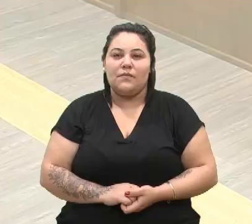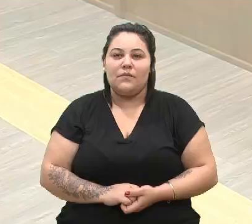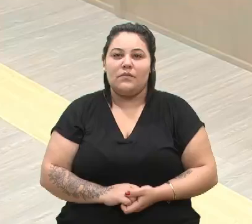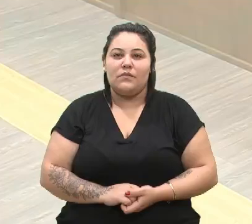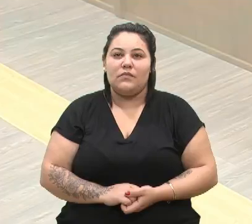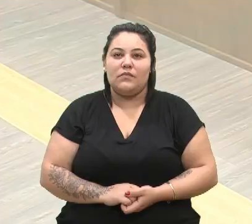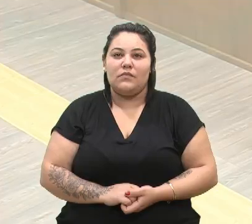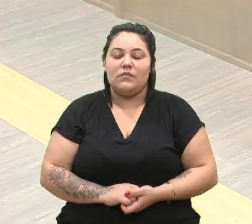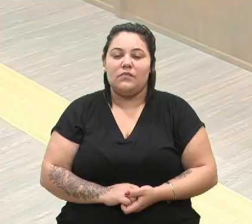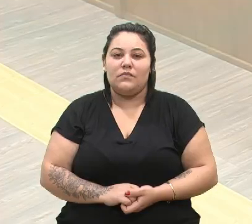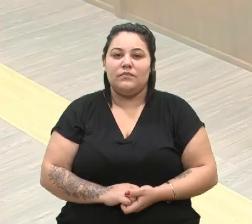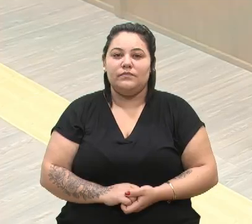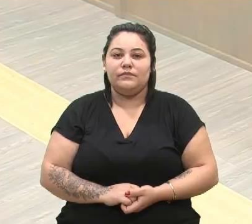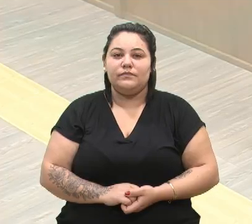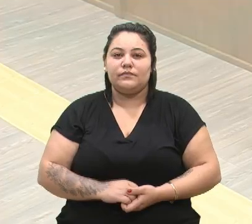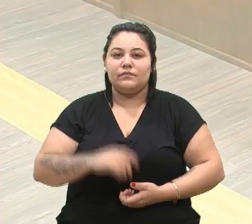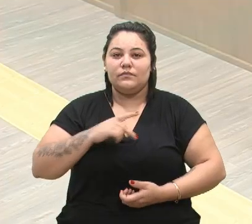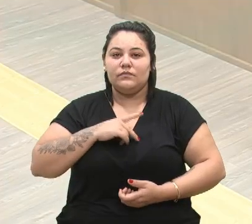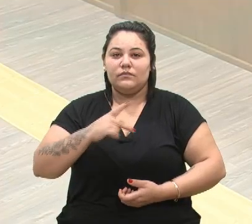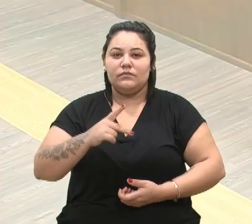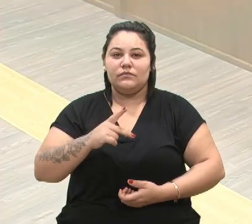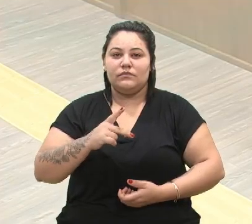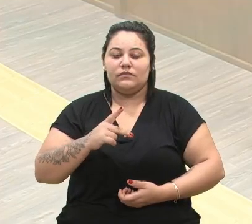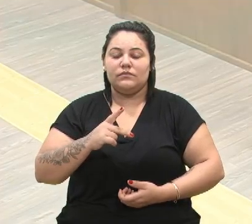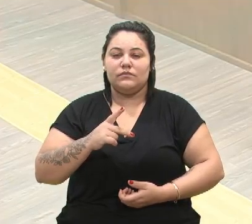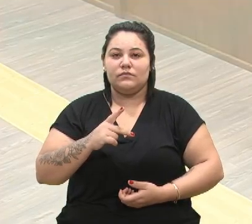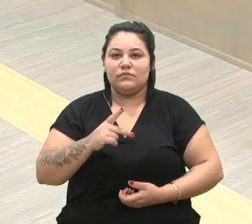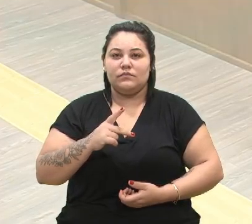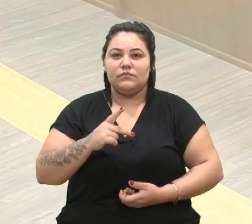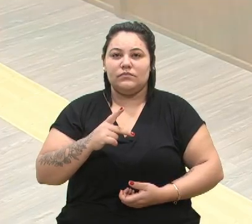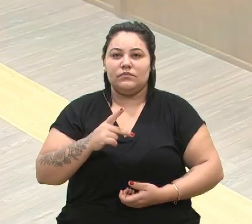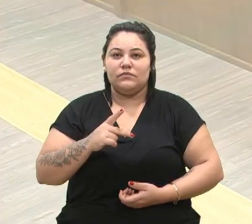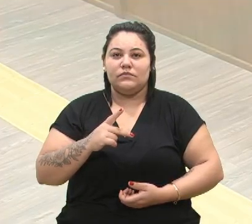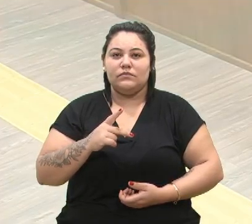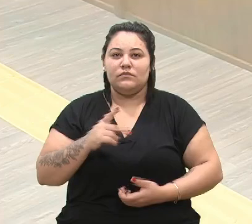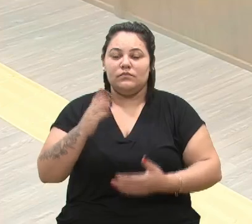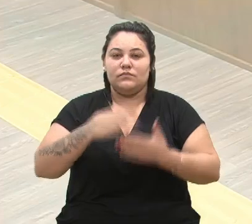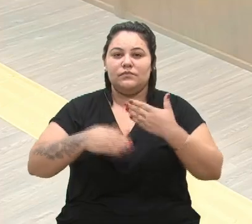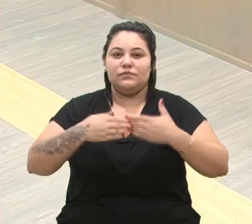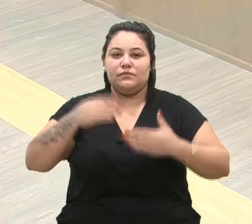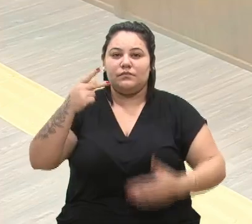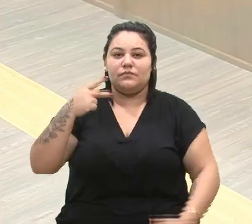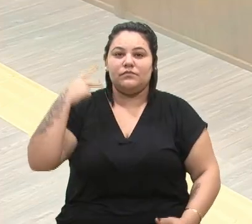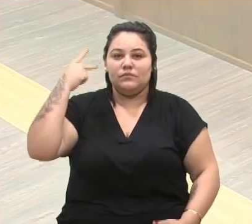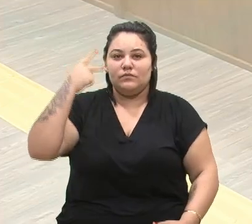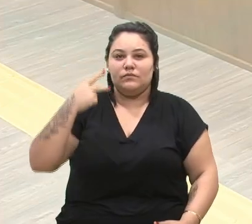Senhora Presidente, senhoras e senhores vereadores,